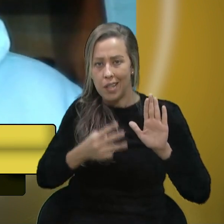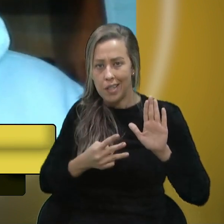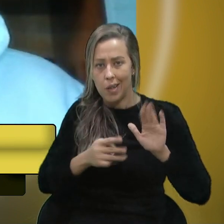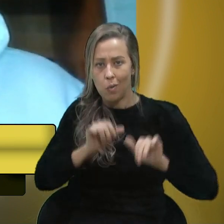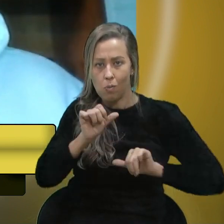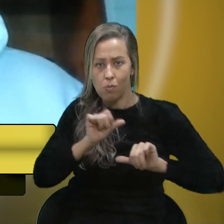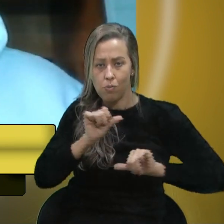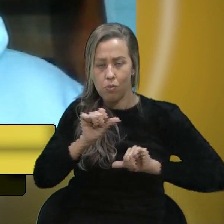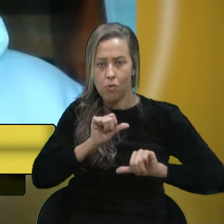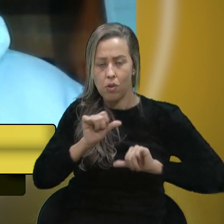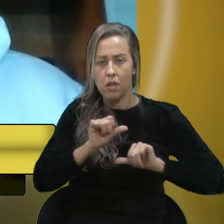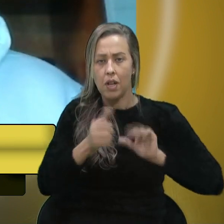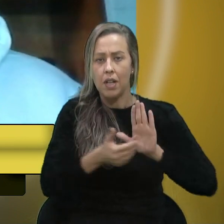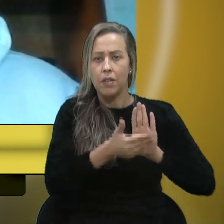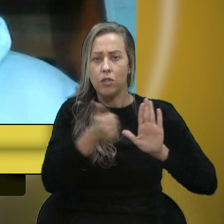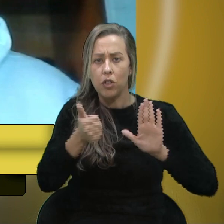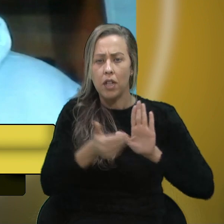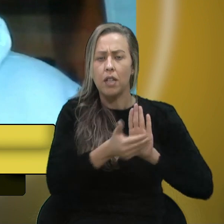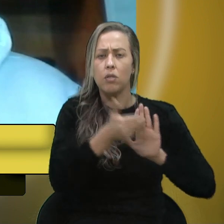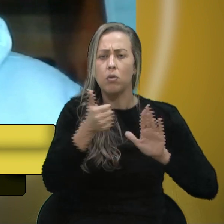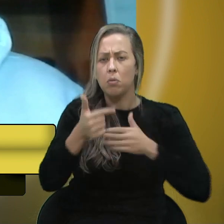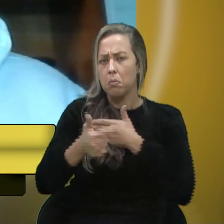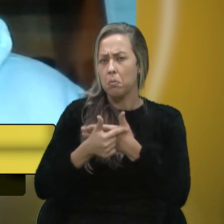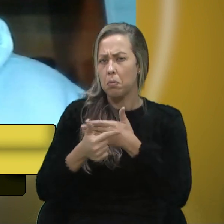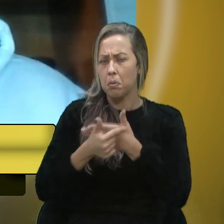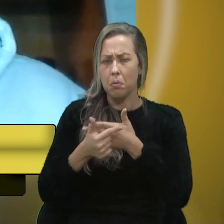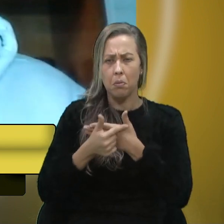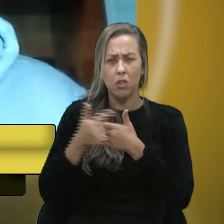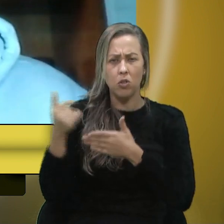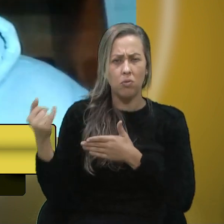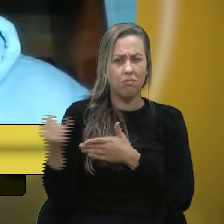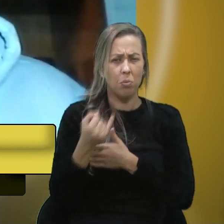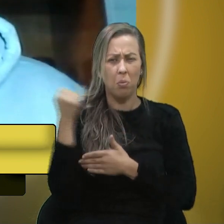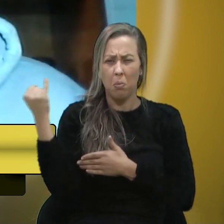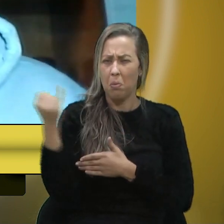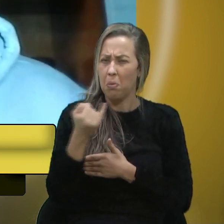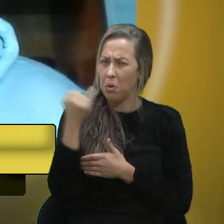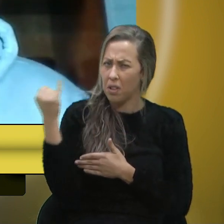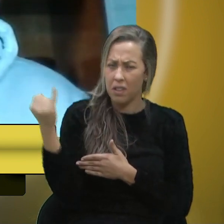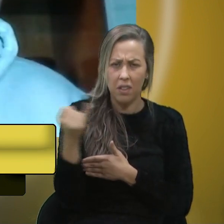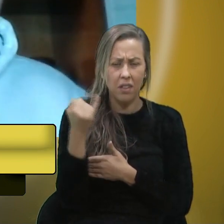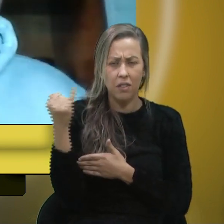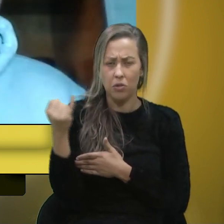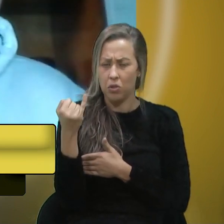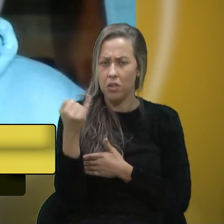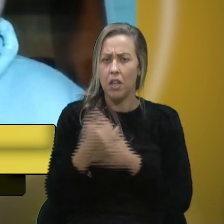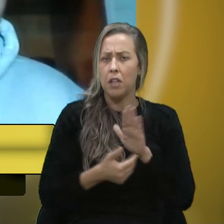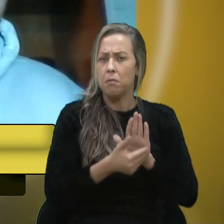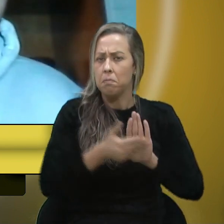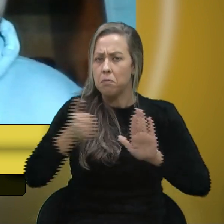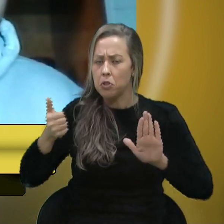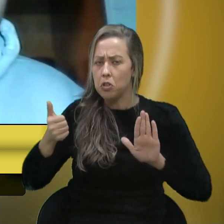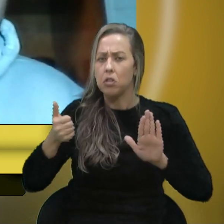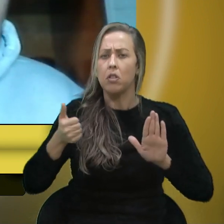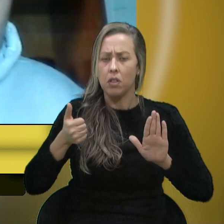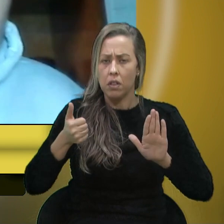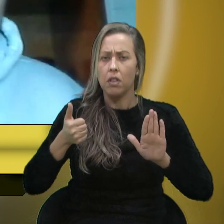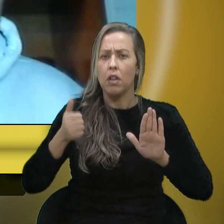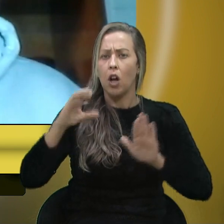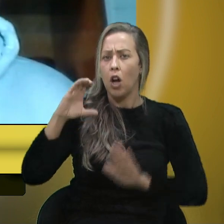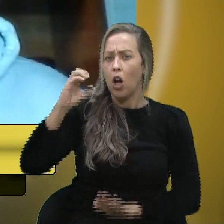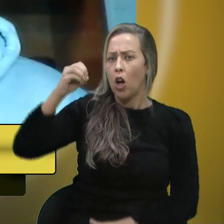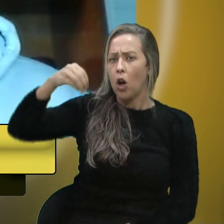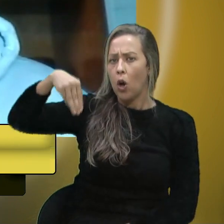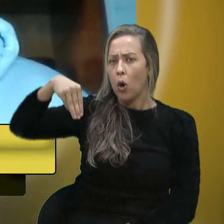retirando uma função extremamente importante do compac